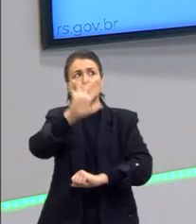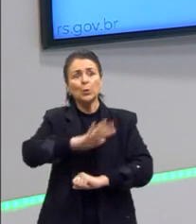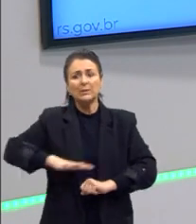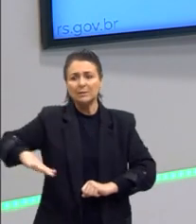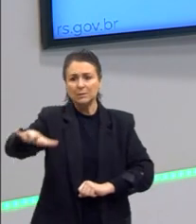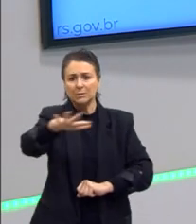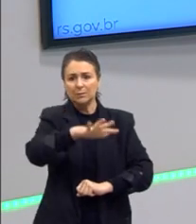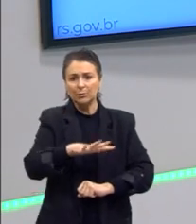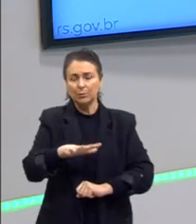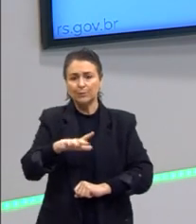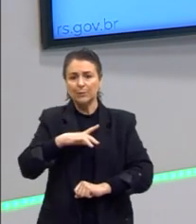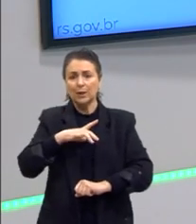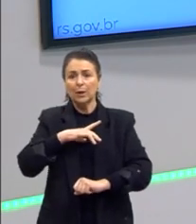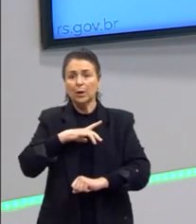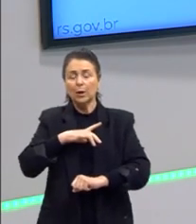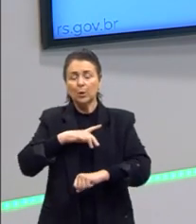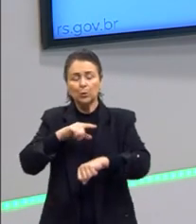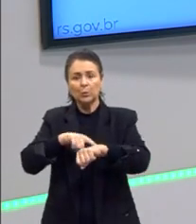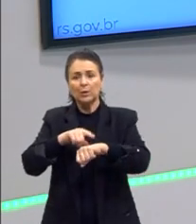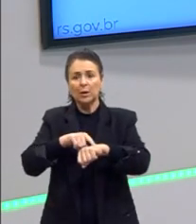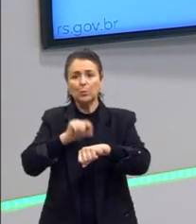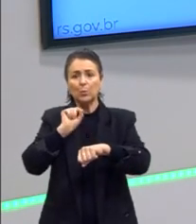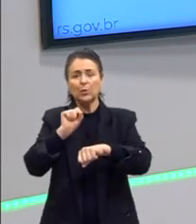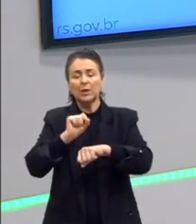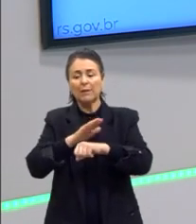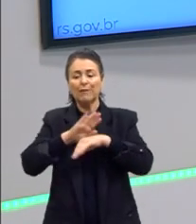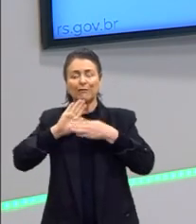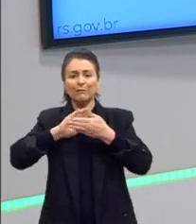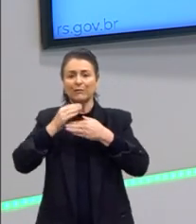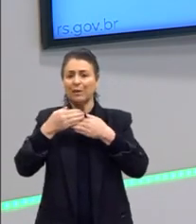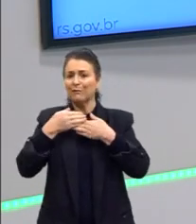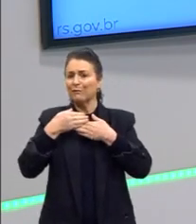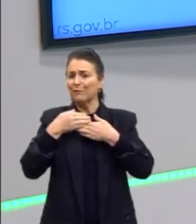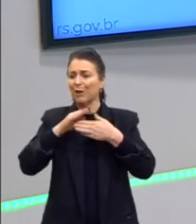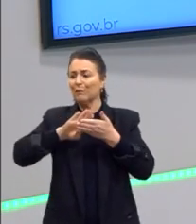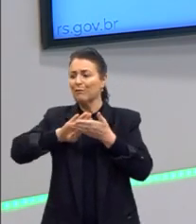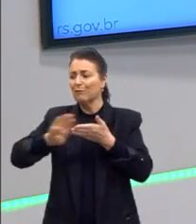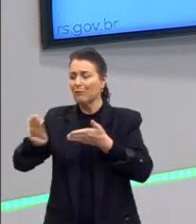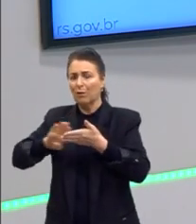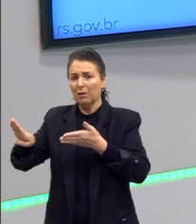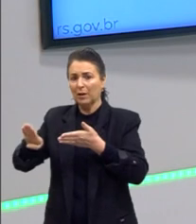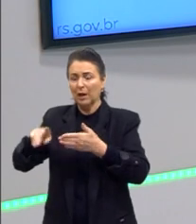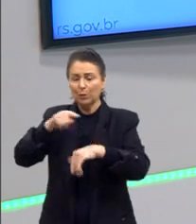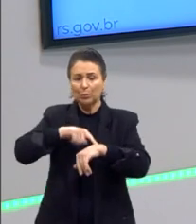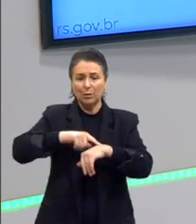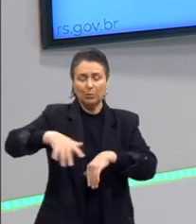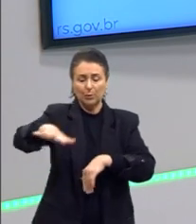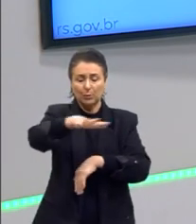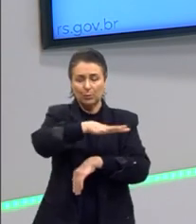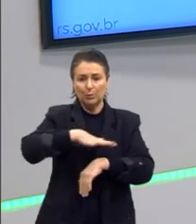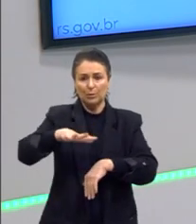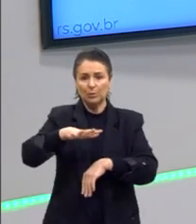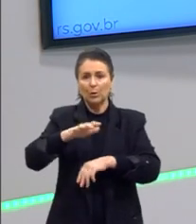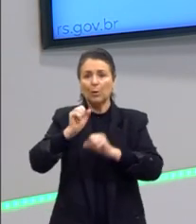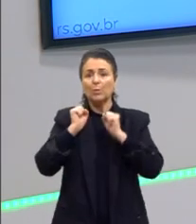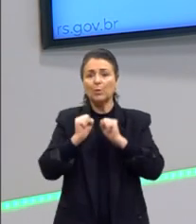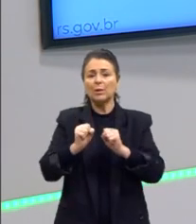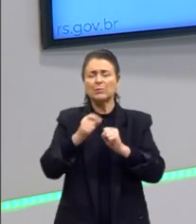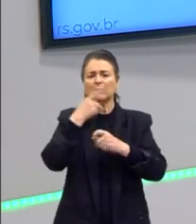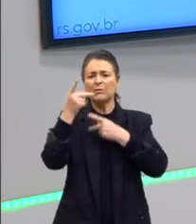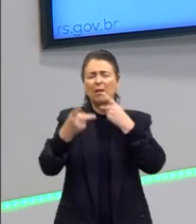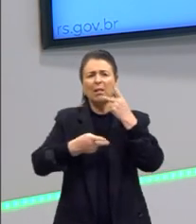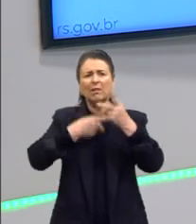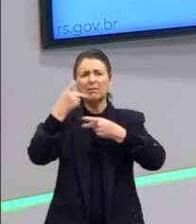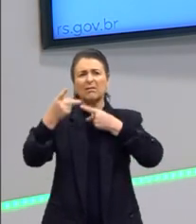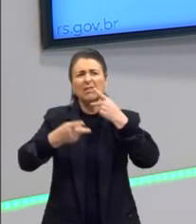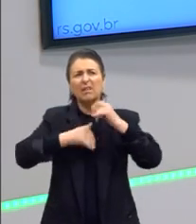Ok? No tempo e no espaço. O que estiver fora do tempo e do espaço, podemos até devagar, mas